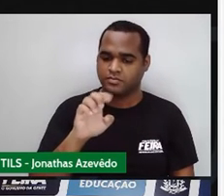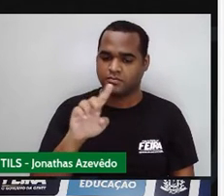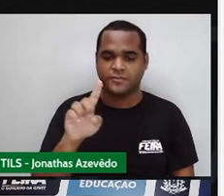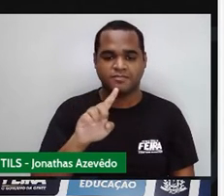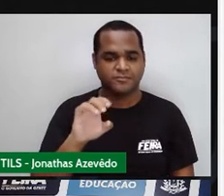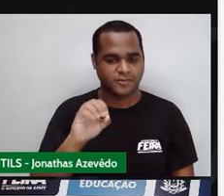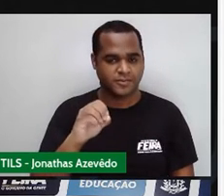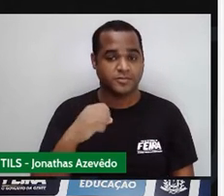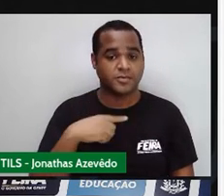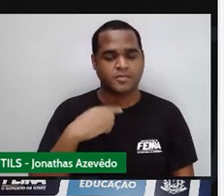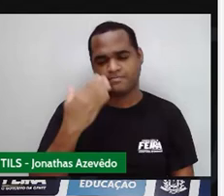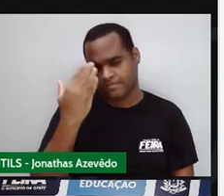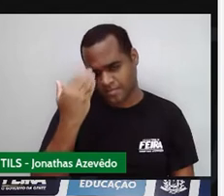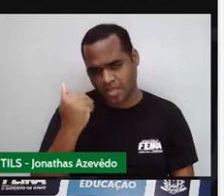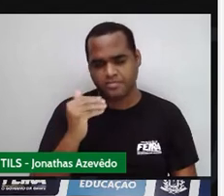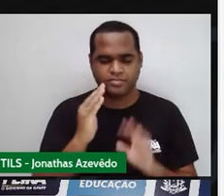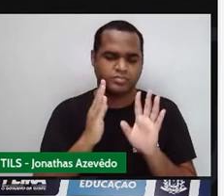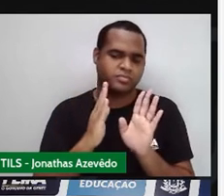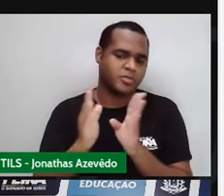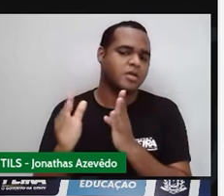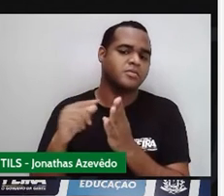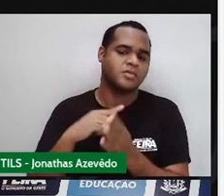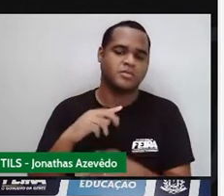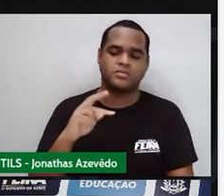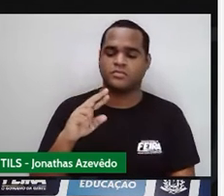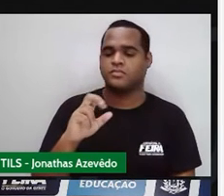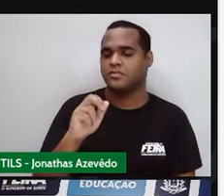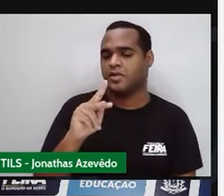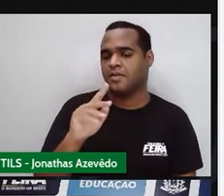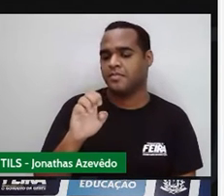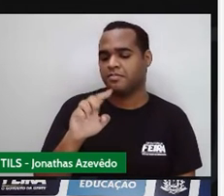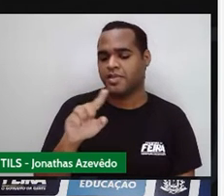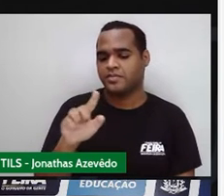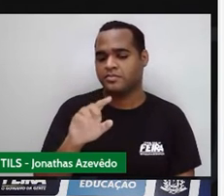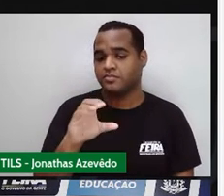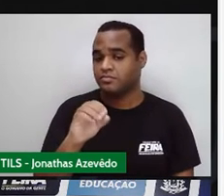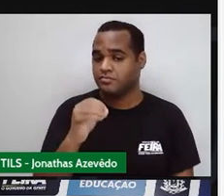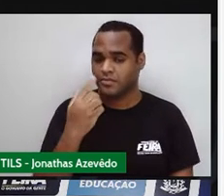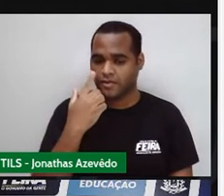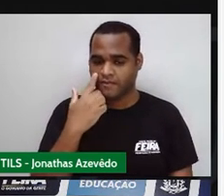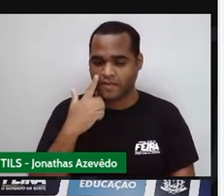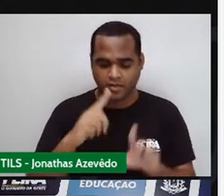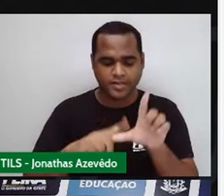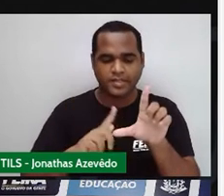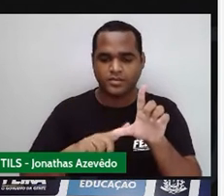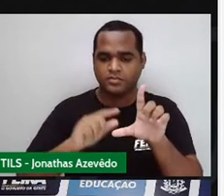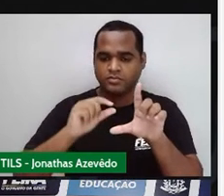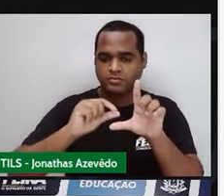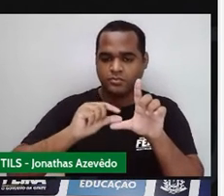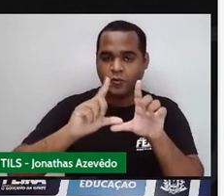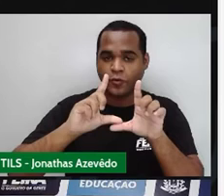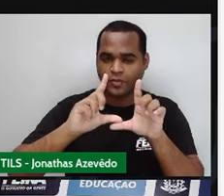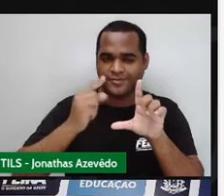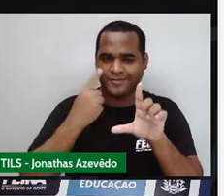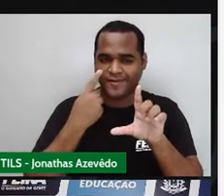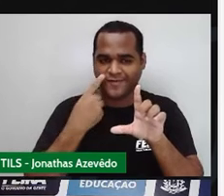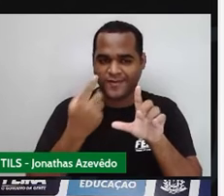sabe aí o que é um trapézio. Vamos até colocar em letras maiúsculas, olha só.